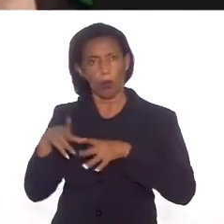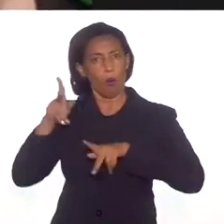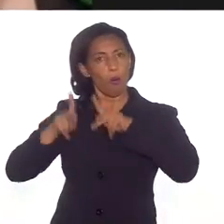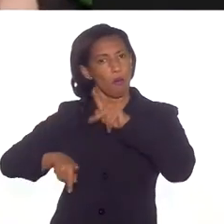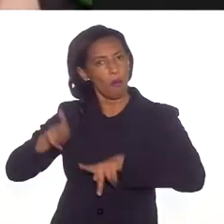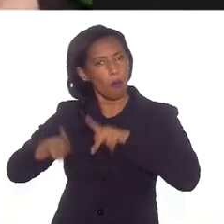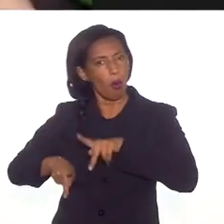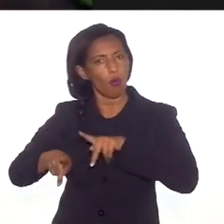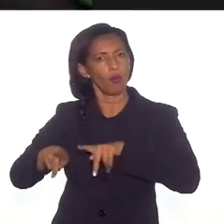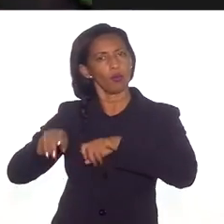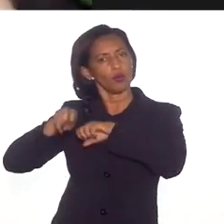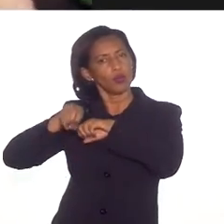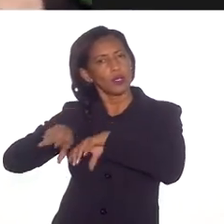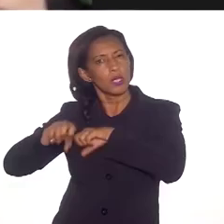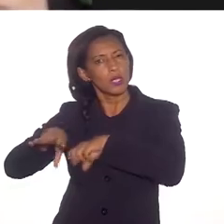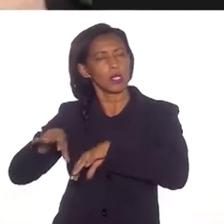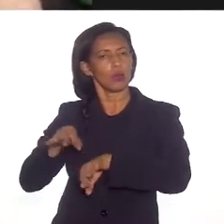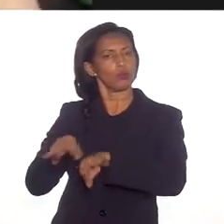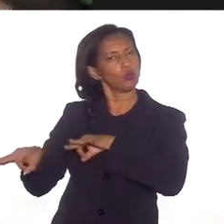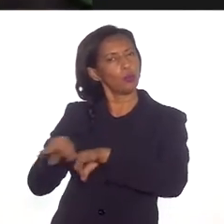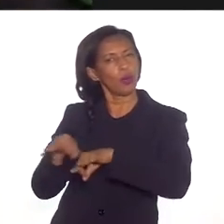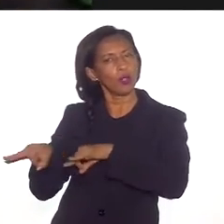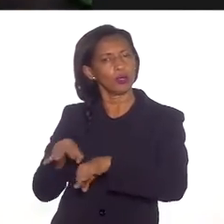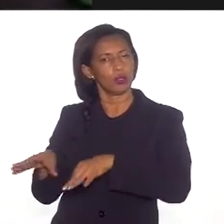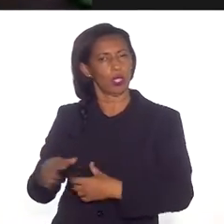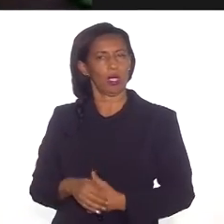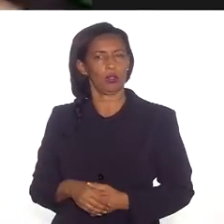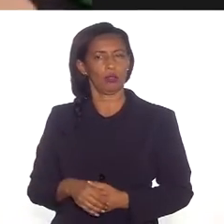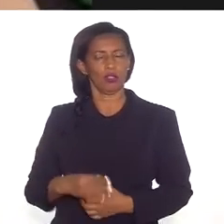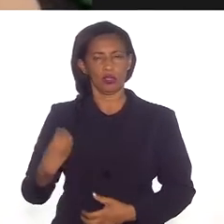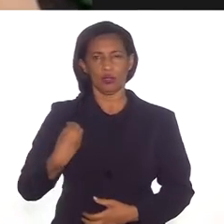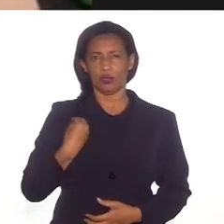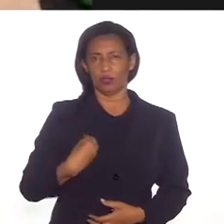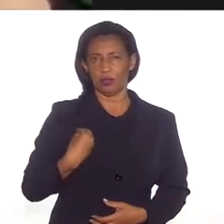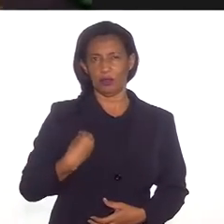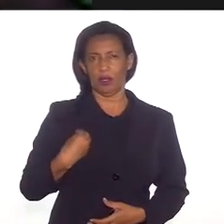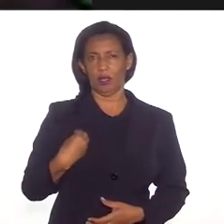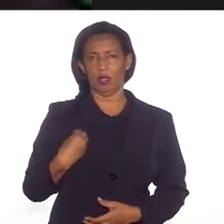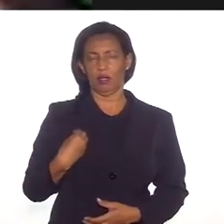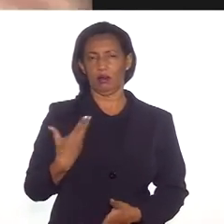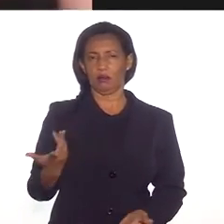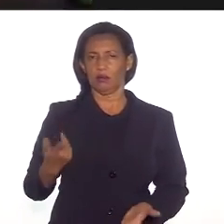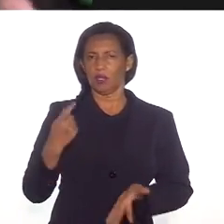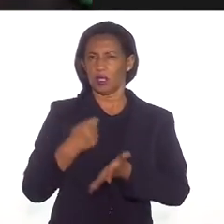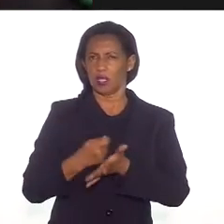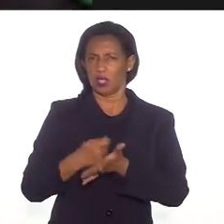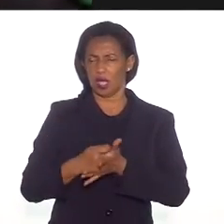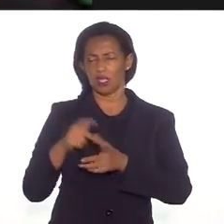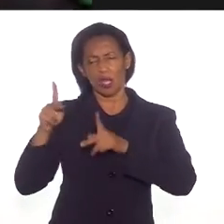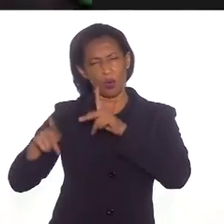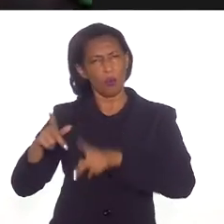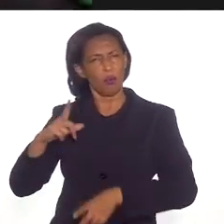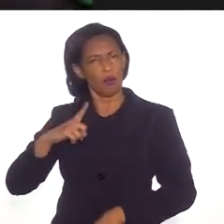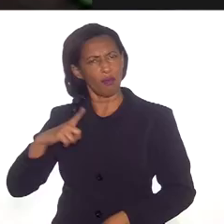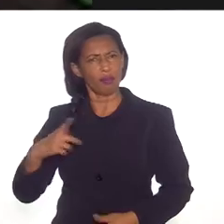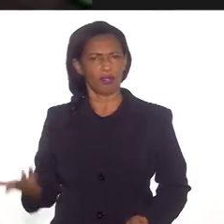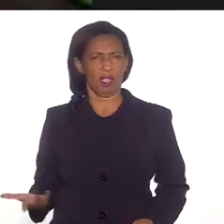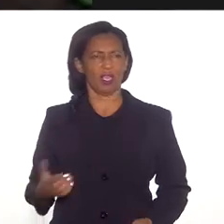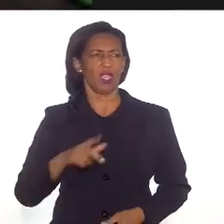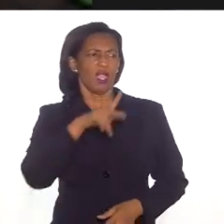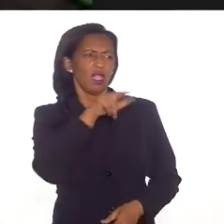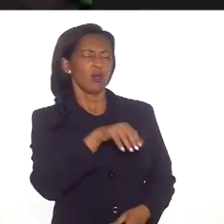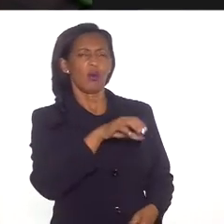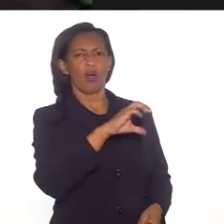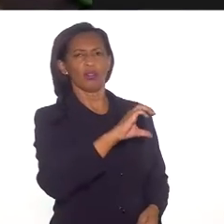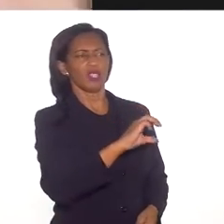uma educação, ter um projeto de vida, de existência, que esse povo tem. Assim como ser